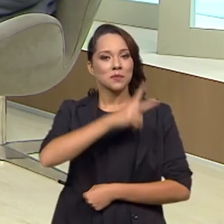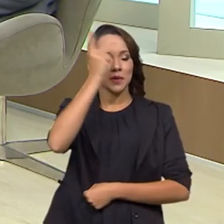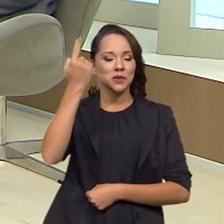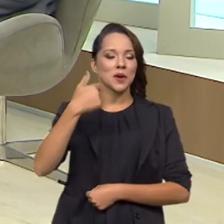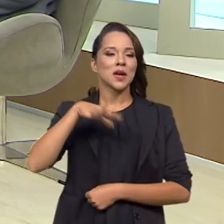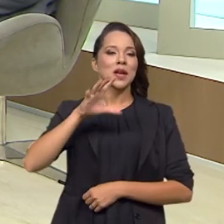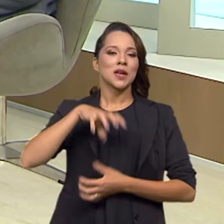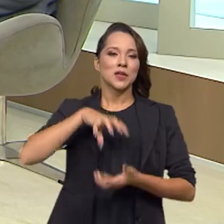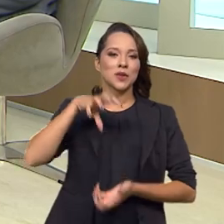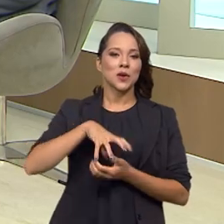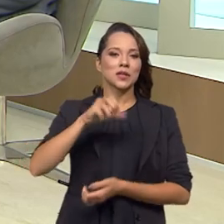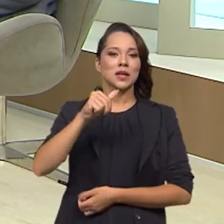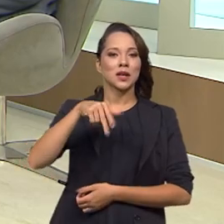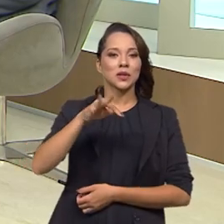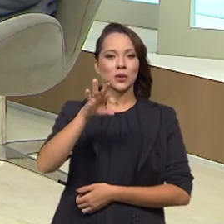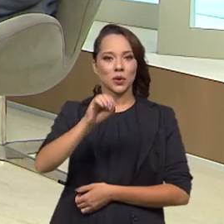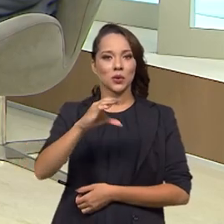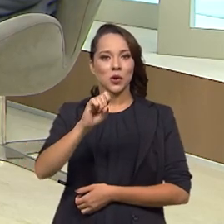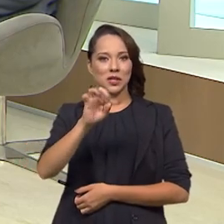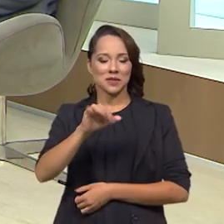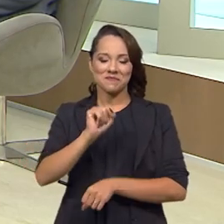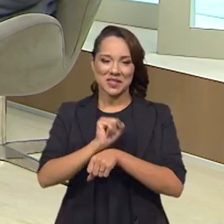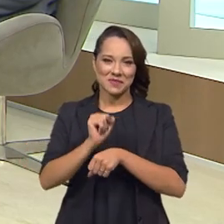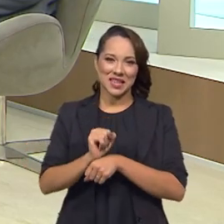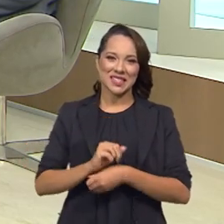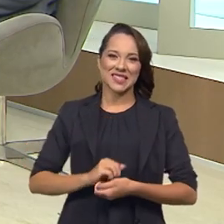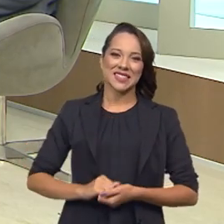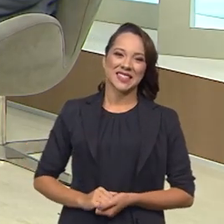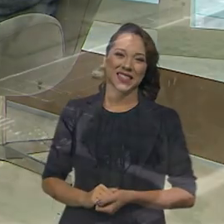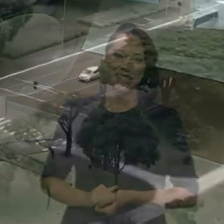pessoa idosa, Antônio Costa. Não saia daí.